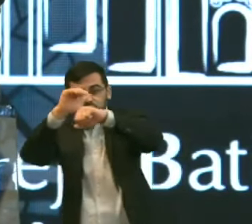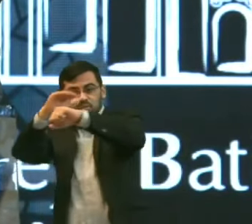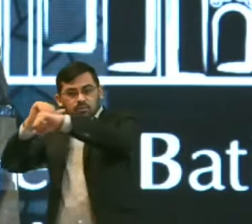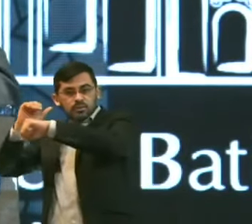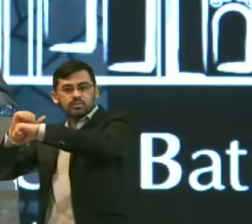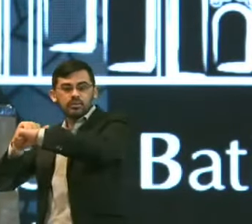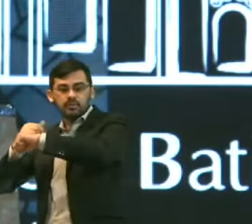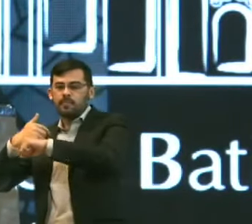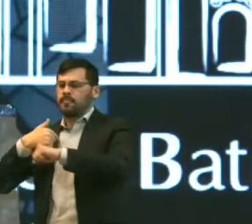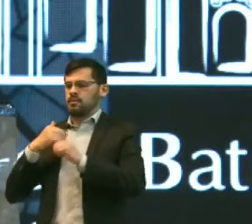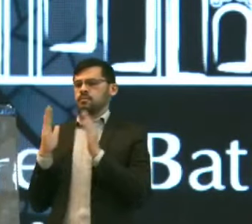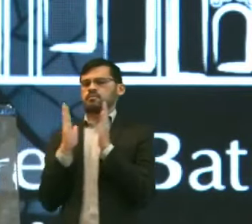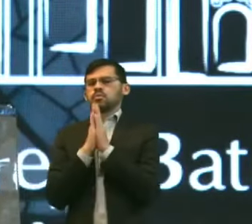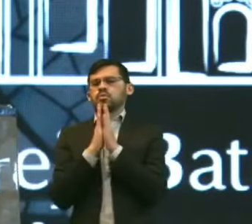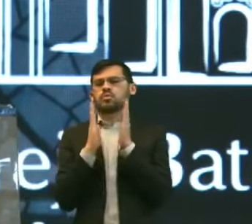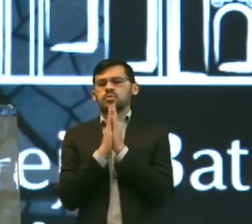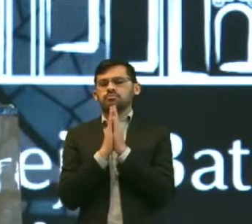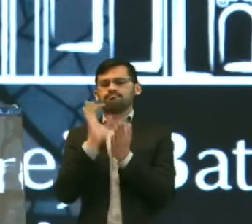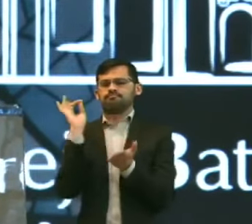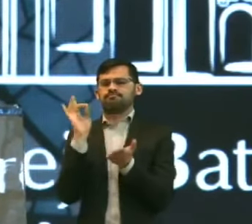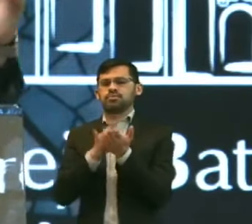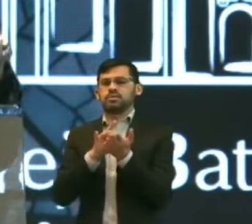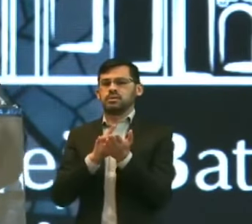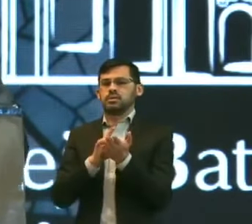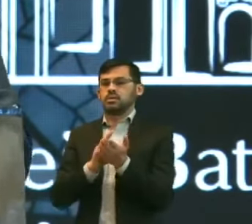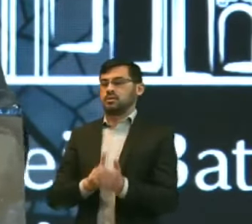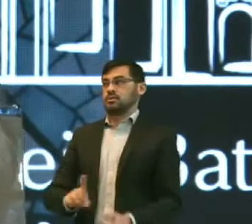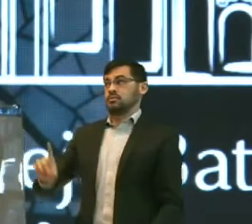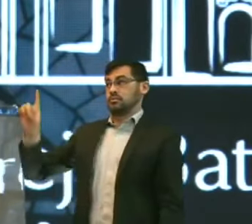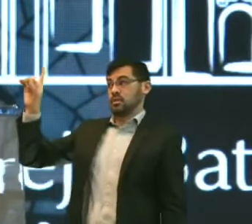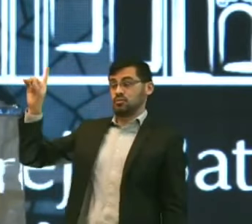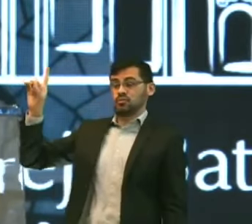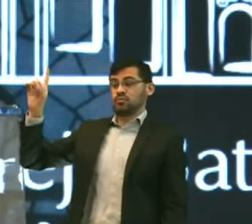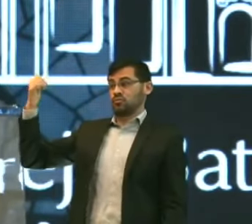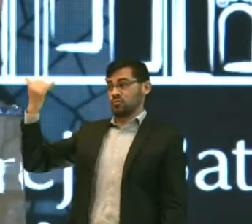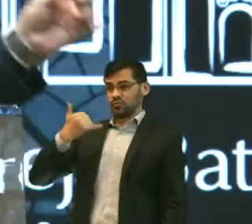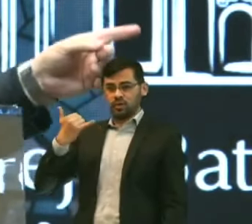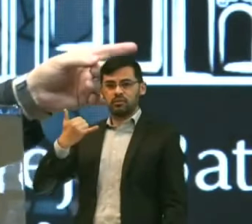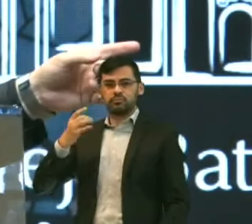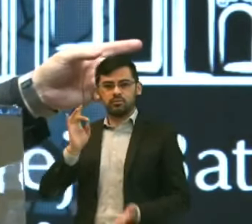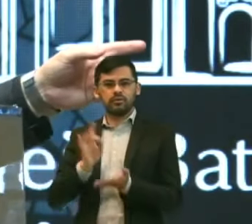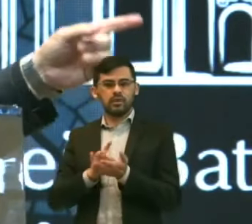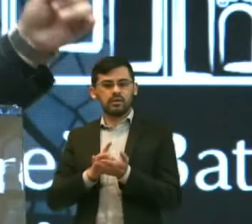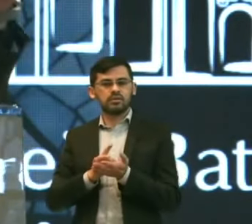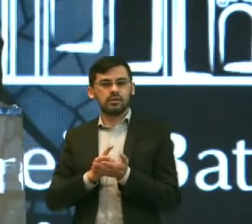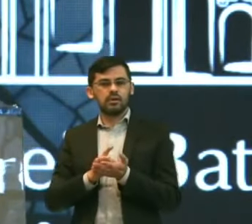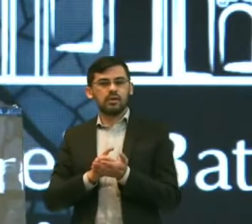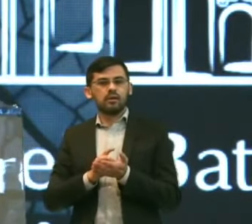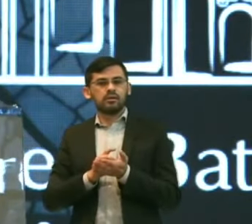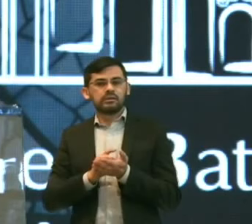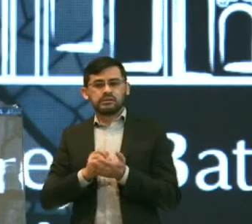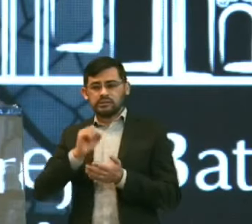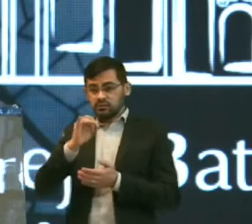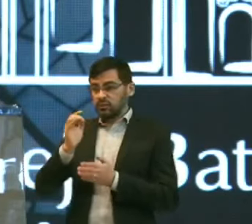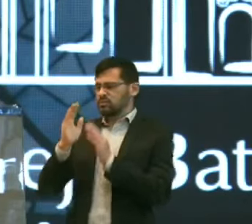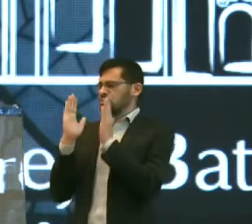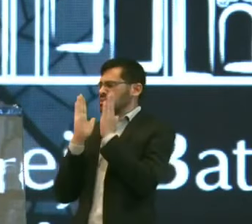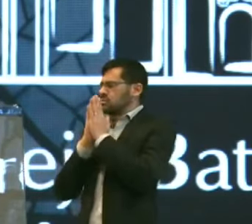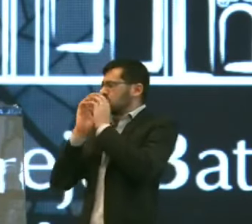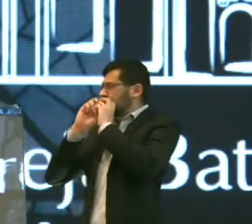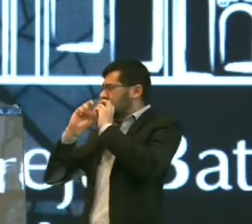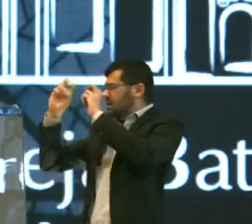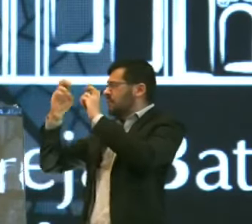Eu estou orando A Deus Porque Deus A Bíblia diz Que a gente pede Ao Senhor da Seara Que mande trabalhadores